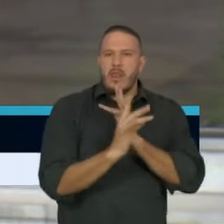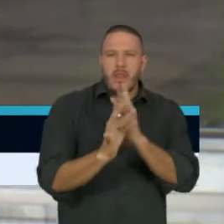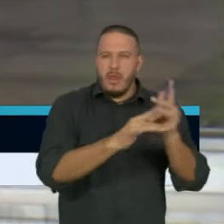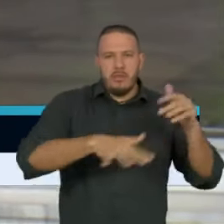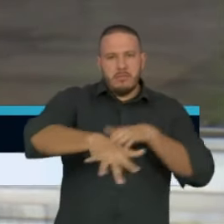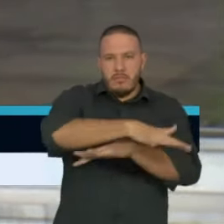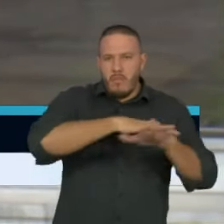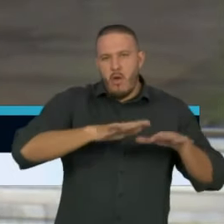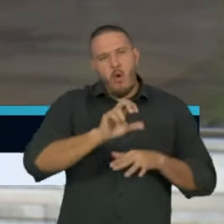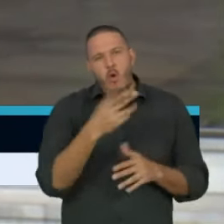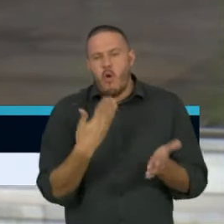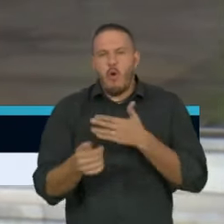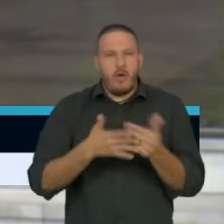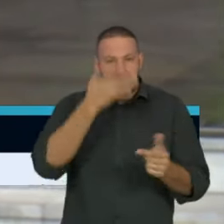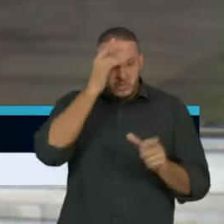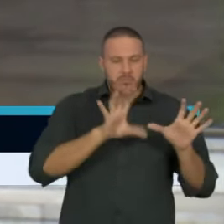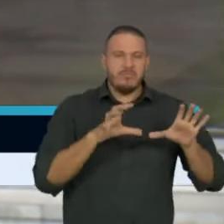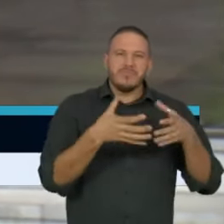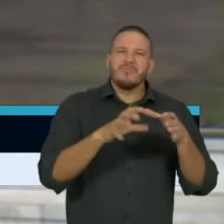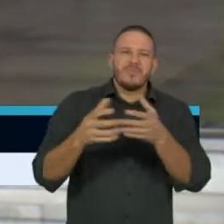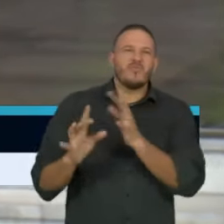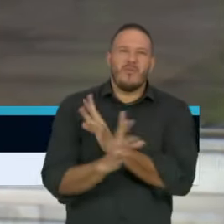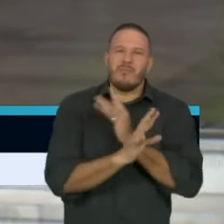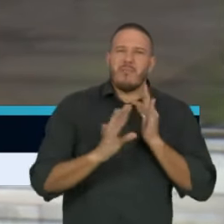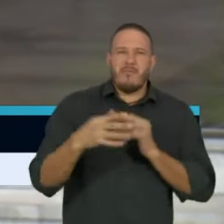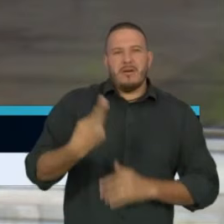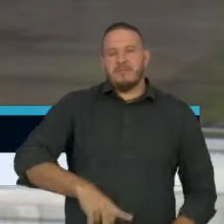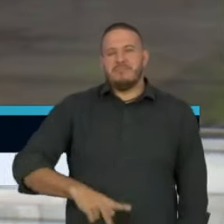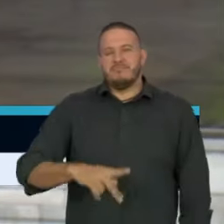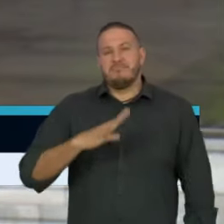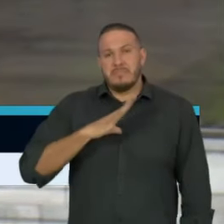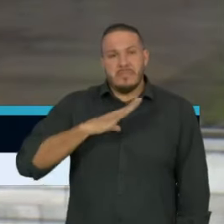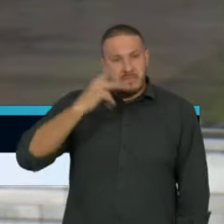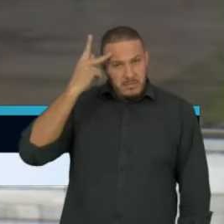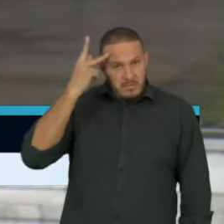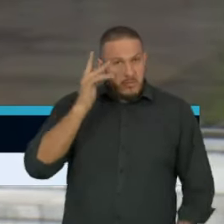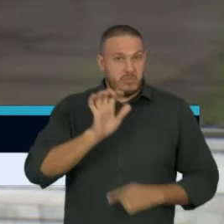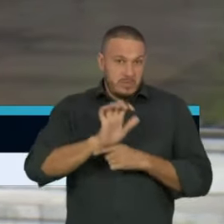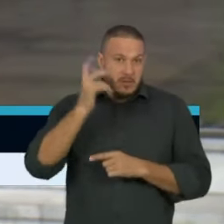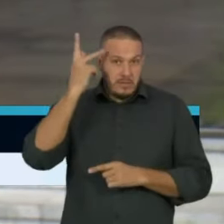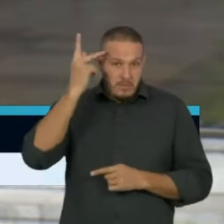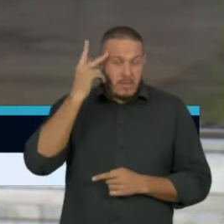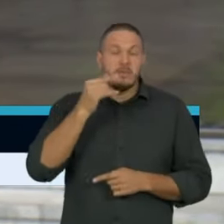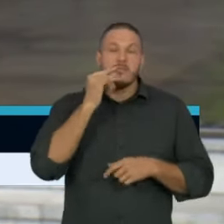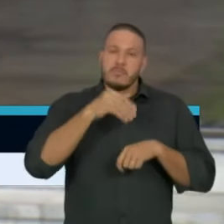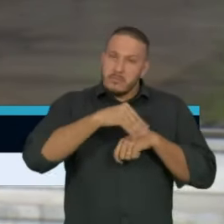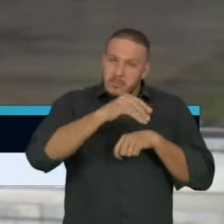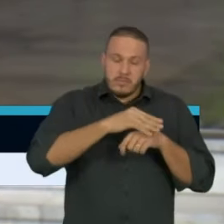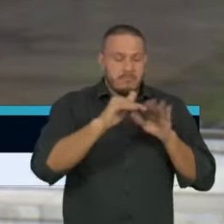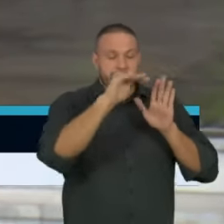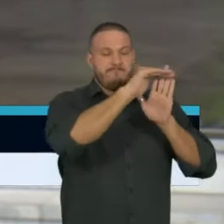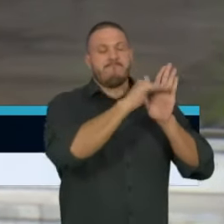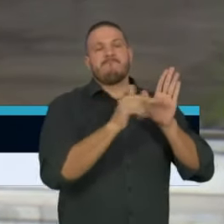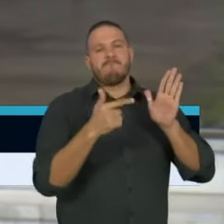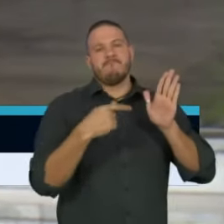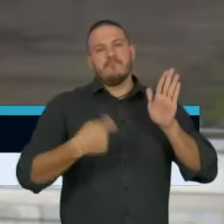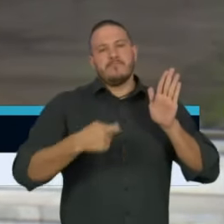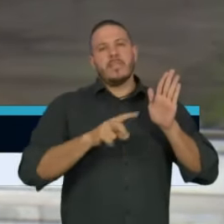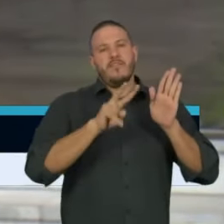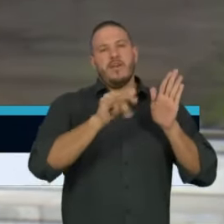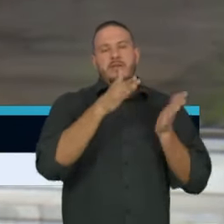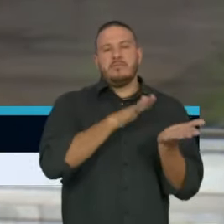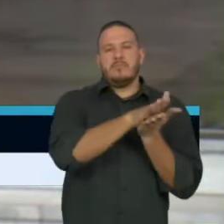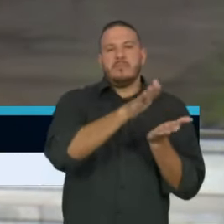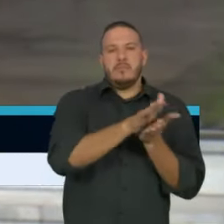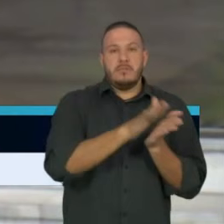ou qualquer aglomeramento de pessoas no Estado de São Paulo. Esta é uma deliberação, esta é uma medida que será publicada